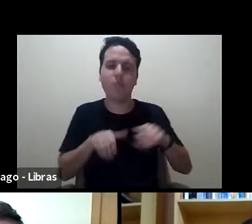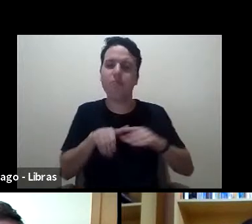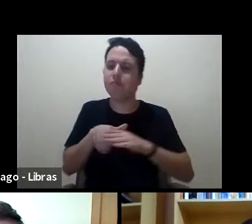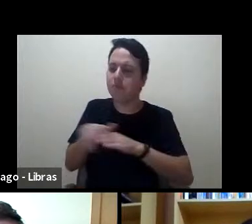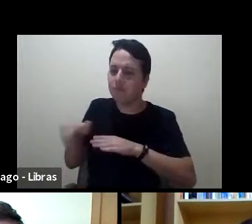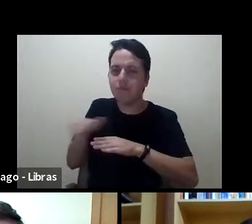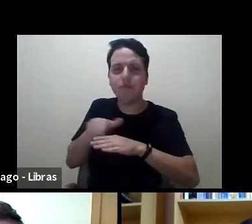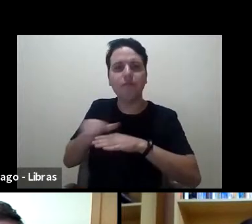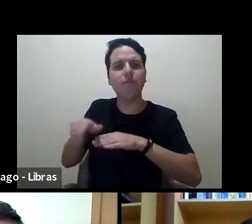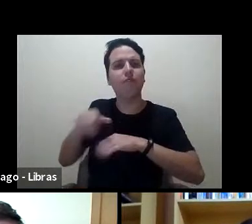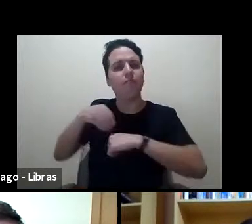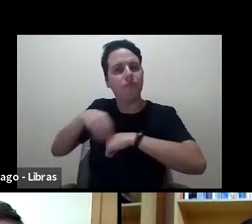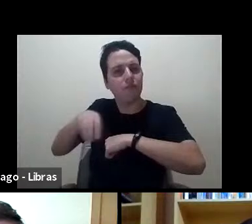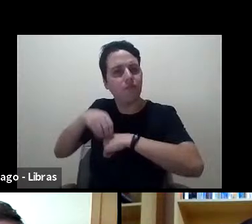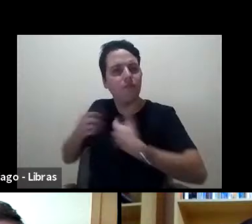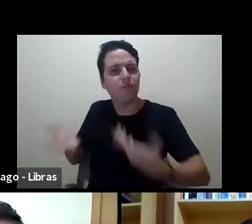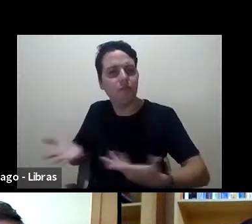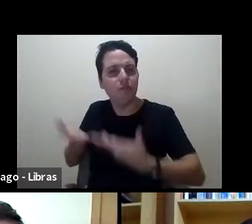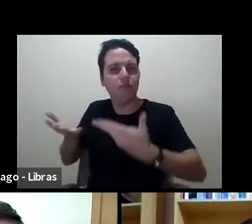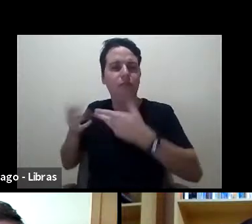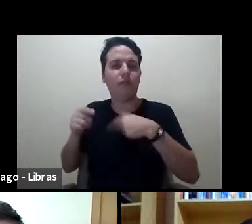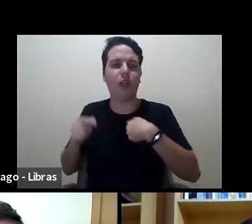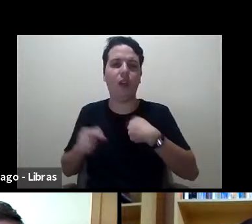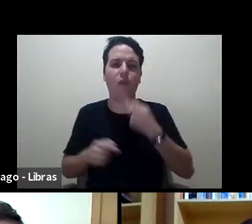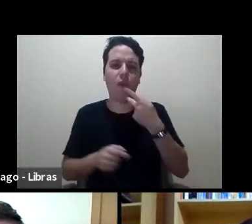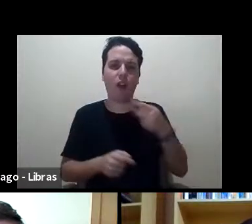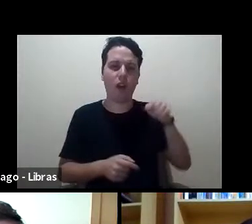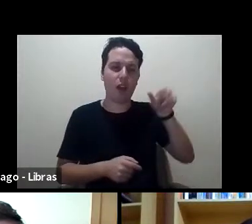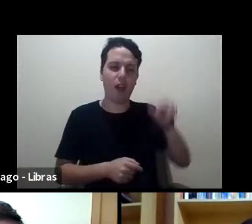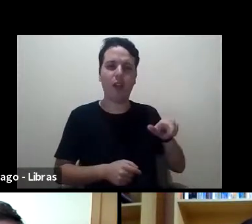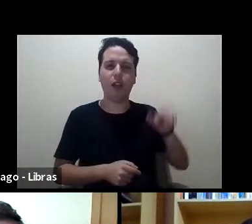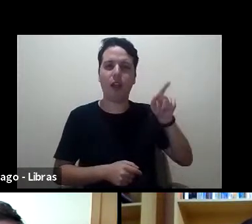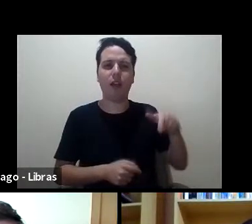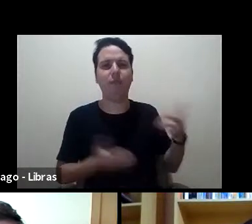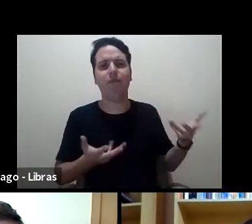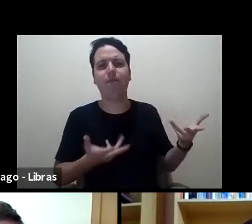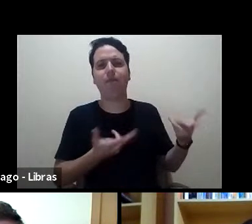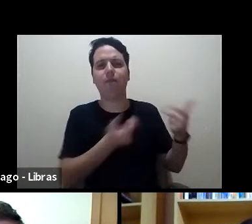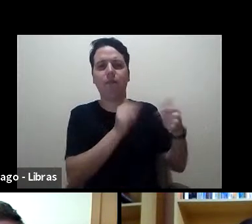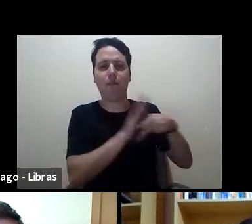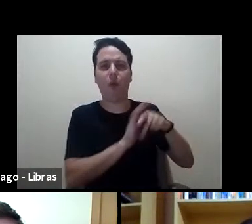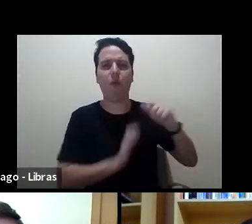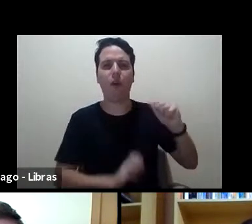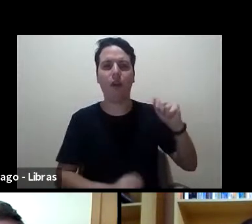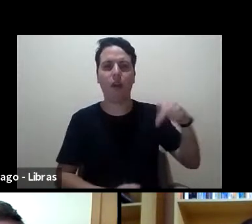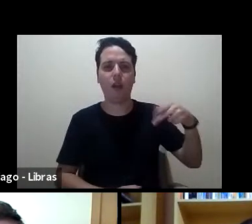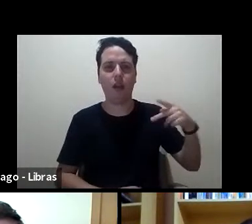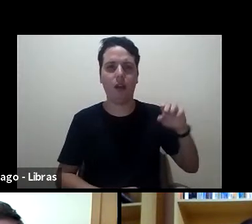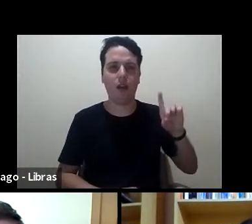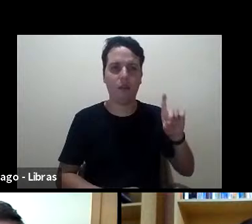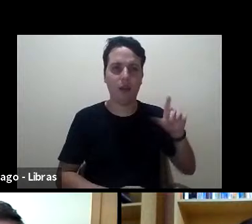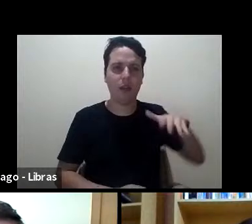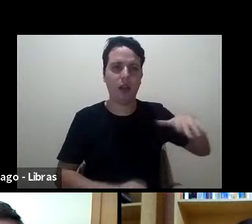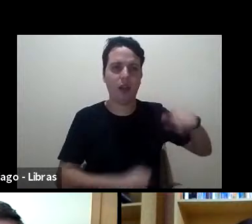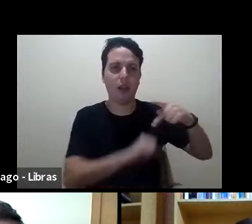Eu diria, me atrevo a dizer, um benemérito da ANPED, da pós-graduação e da pesquisa em educação no